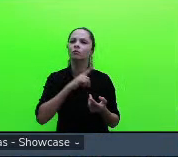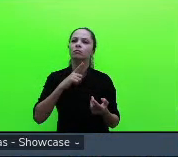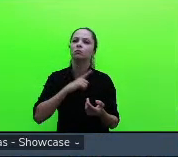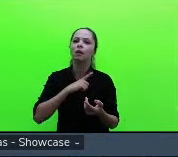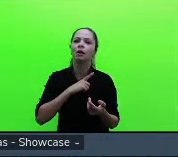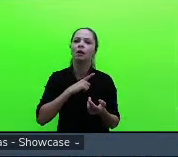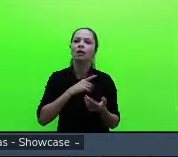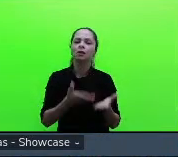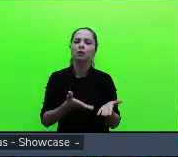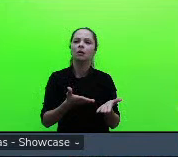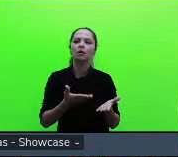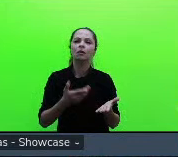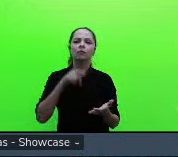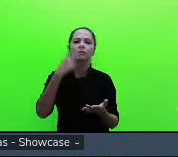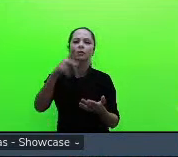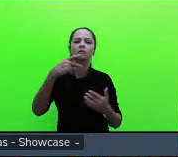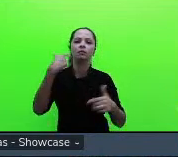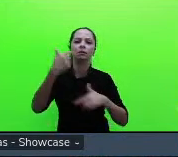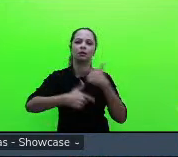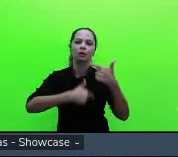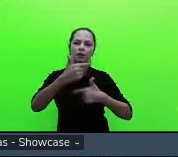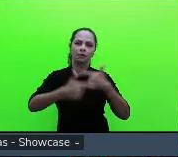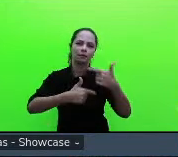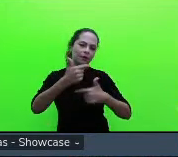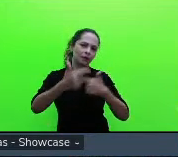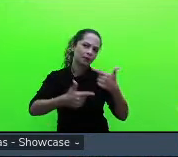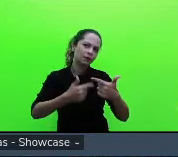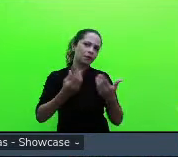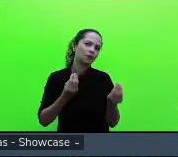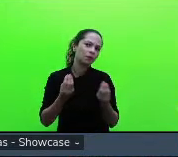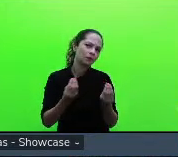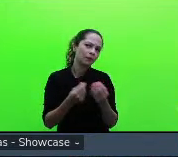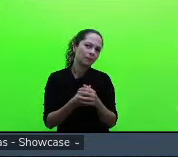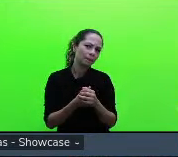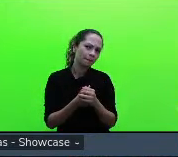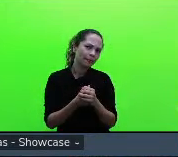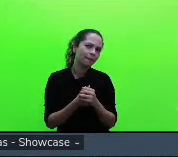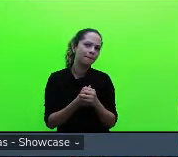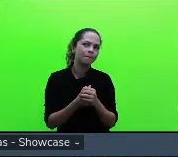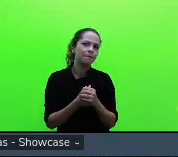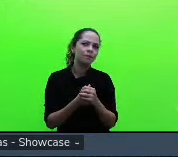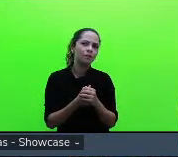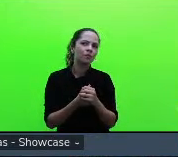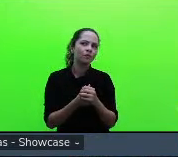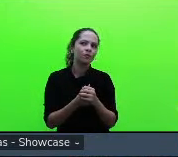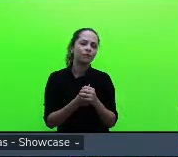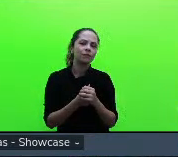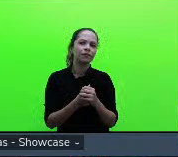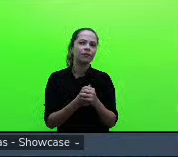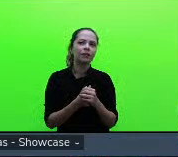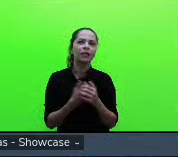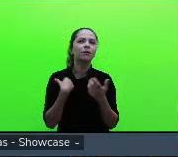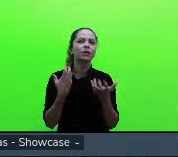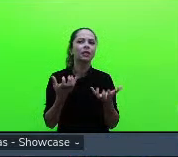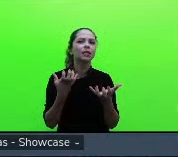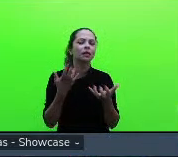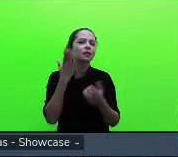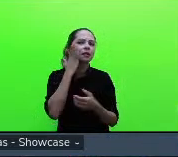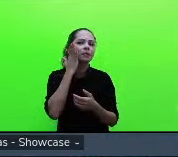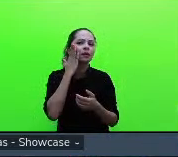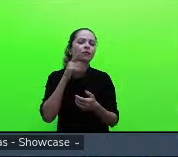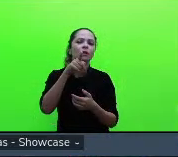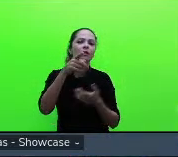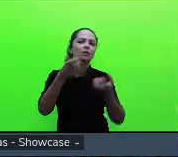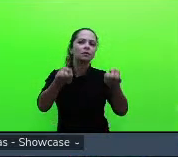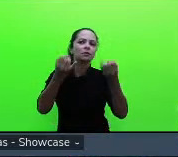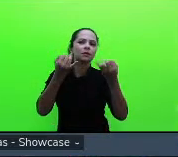de acordo com o teu trabalho o Peixê fala um pouco da sujeitamento é um pouco bebendo a fonte do alto ser então eu queria que você me falasse um pouquinho